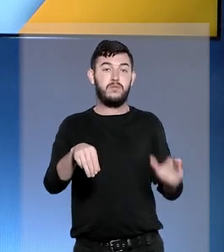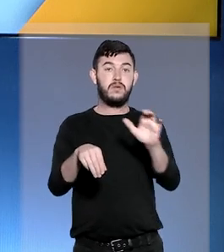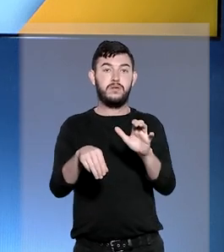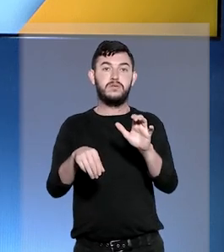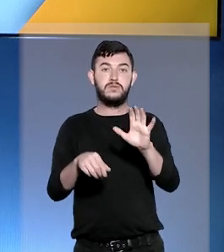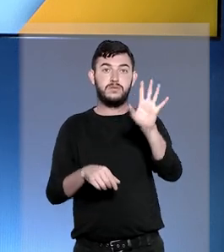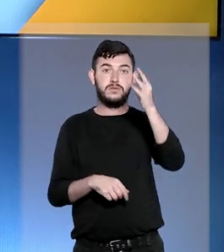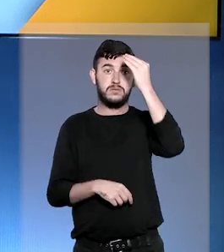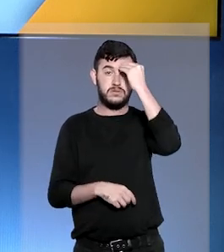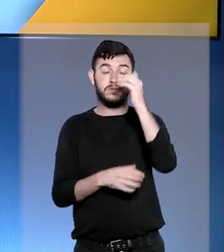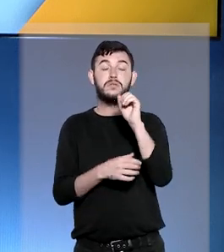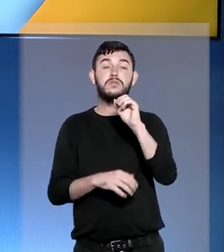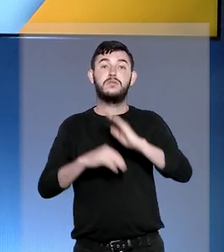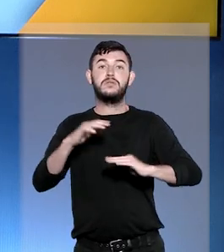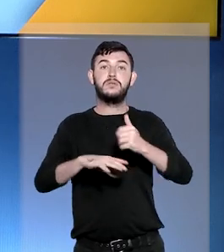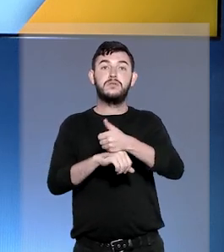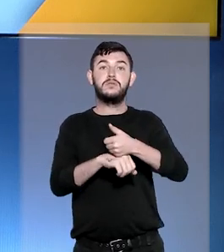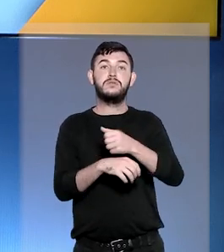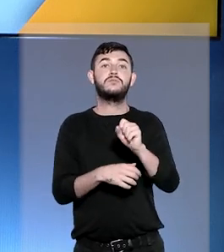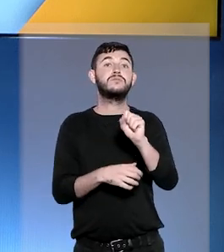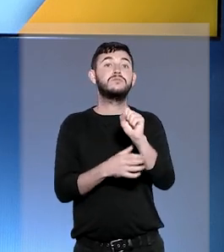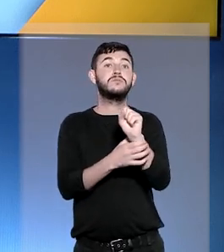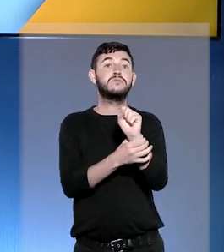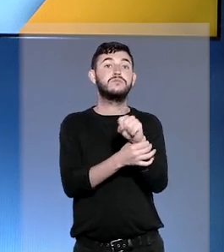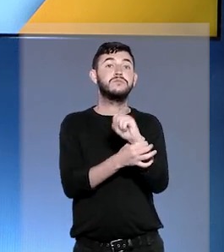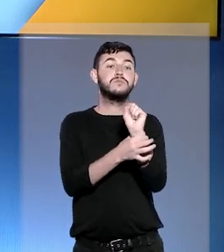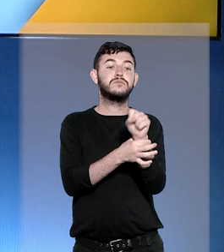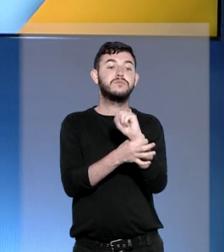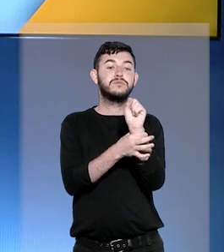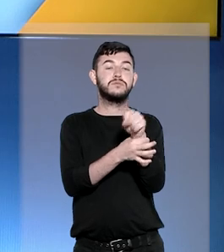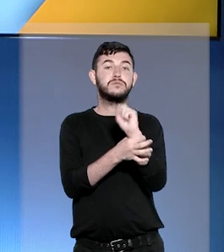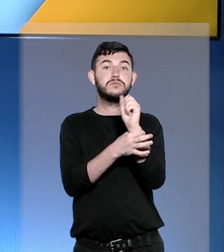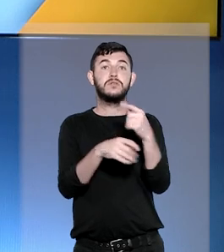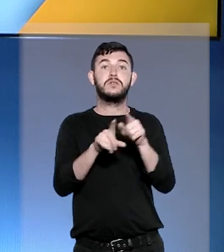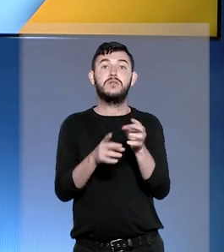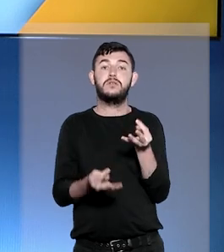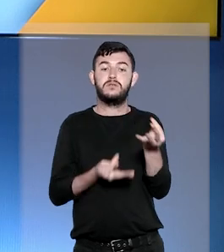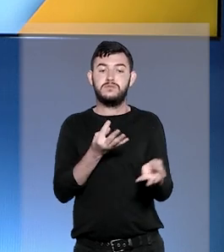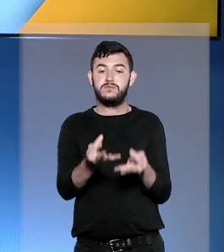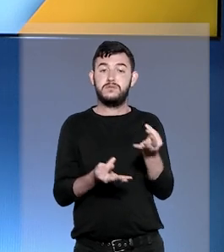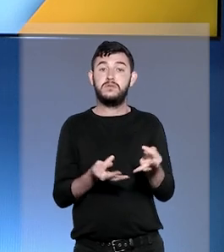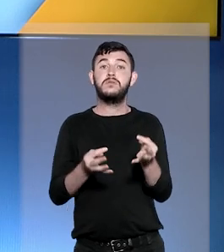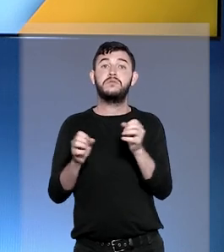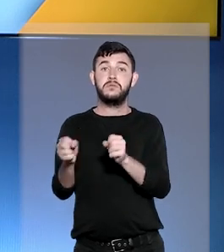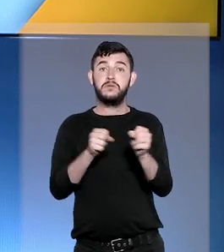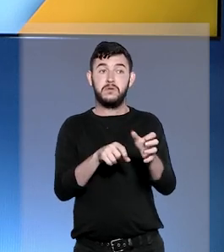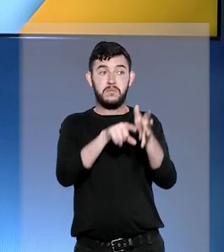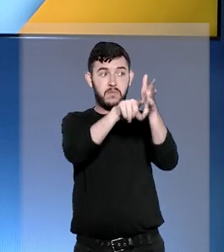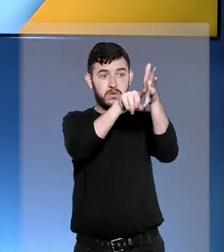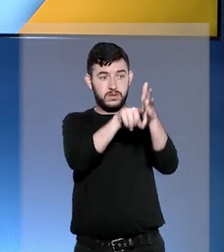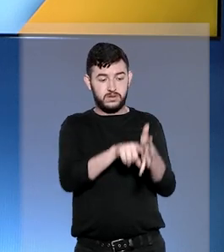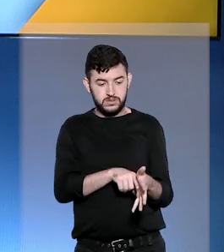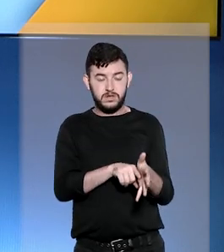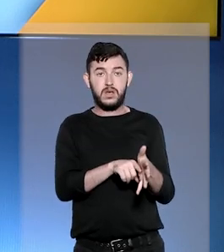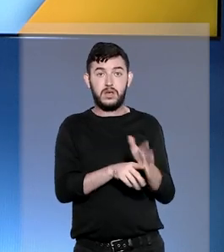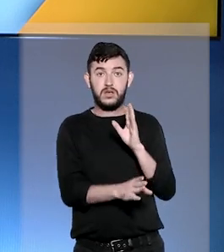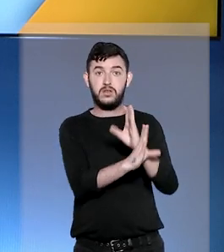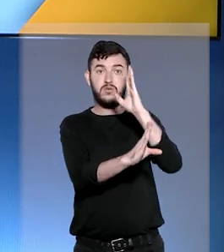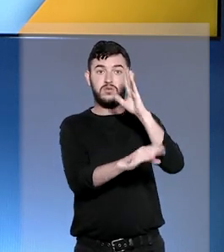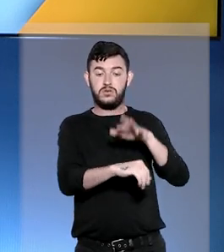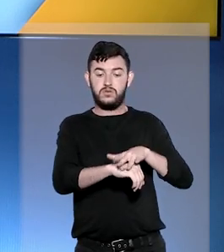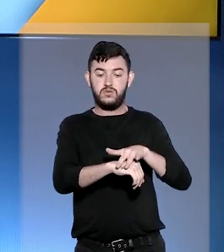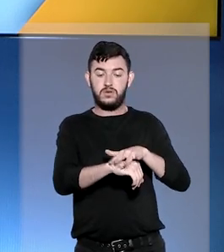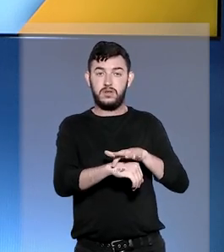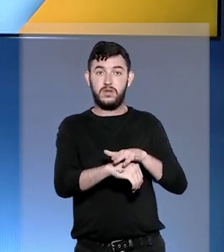concluíram que fisioterapeuta e terapeuta ocupacional podem diagnosticar doenças, prescrever tratamentos